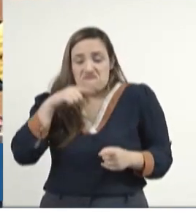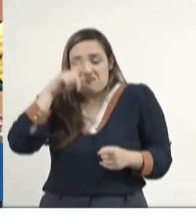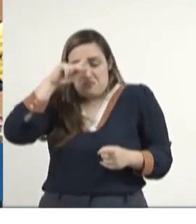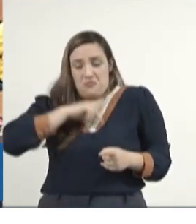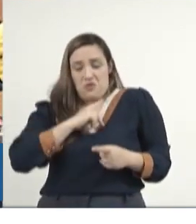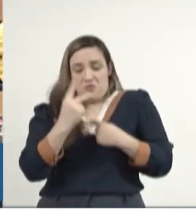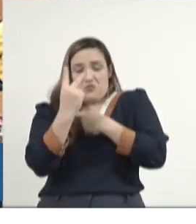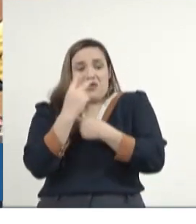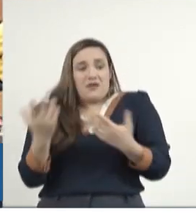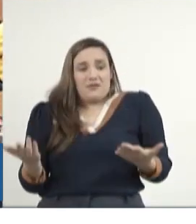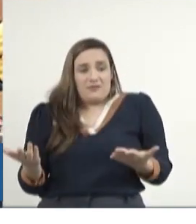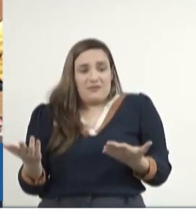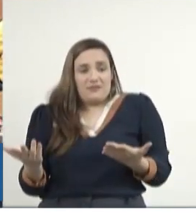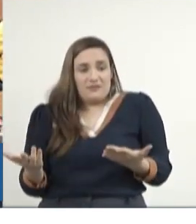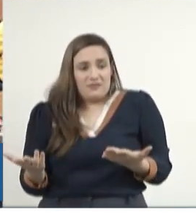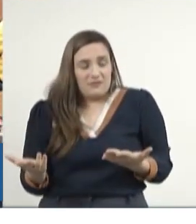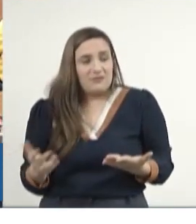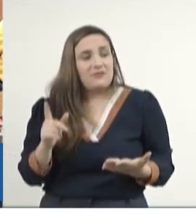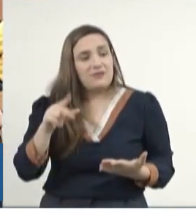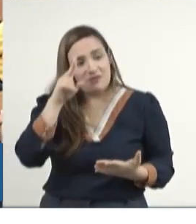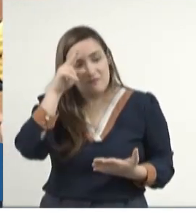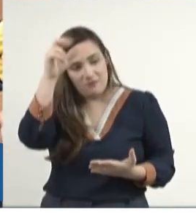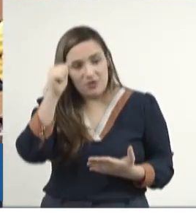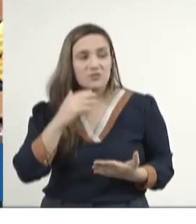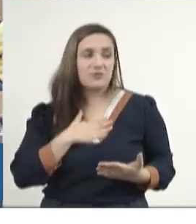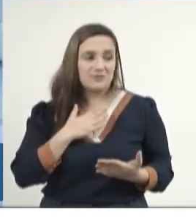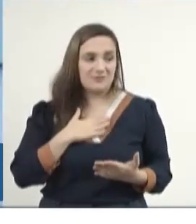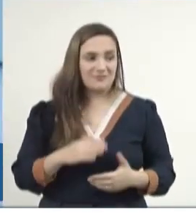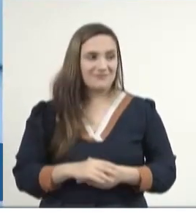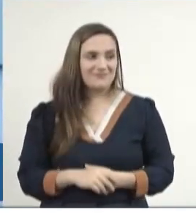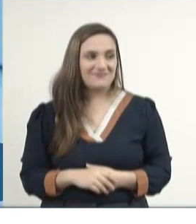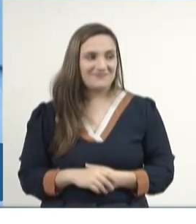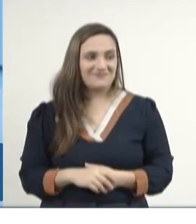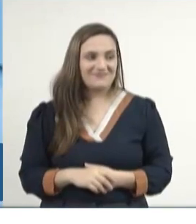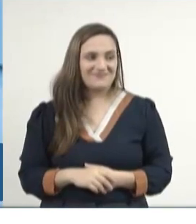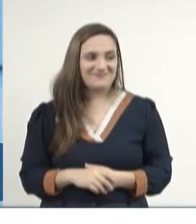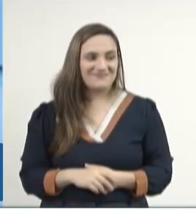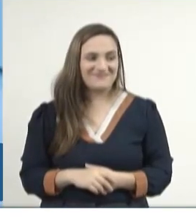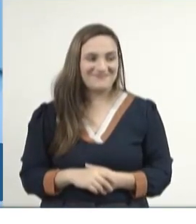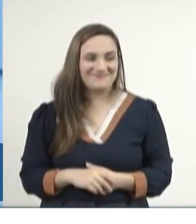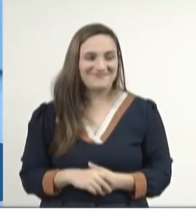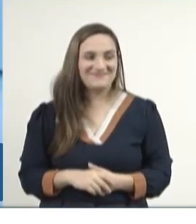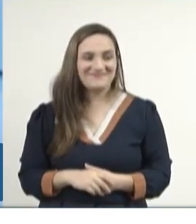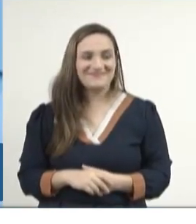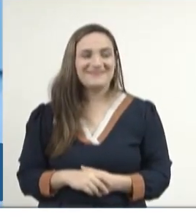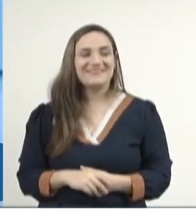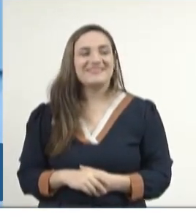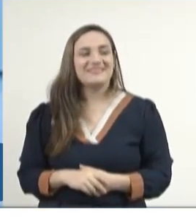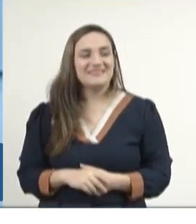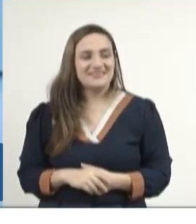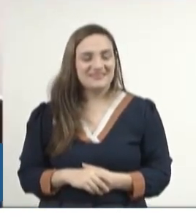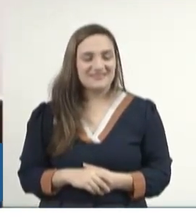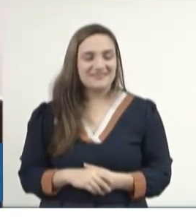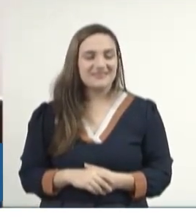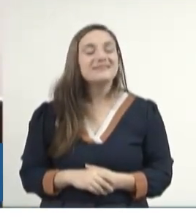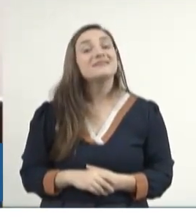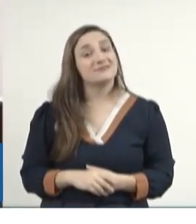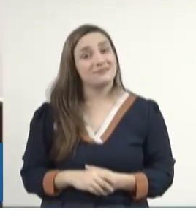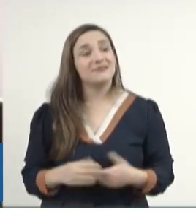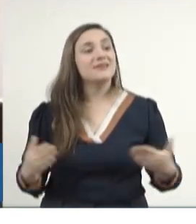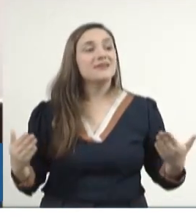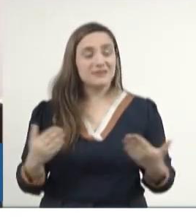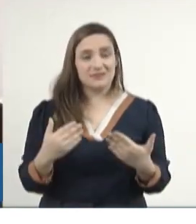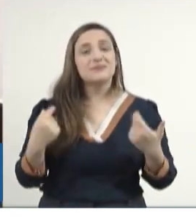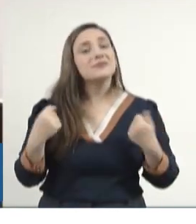assim, isso é muito, é muito forte para mim. Então, eu gostaria que vocês olhassem isso com muito carinho.